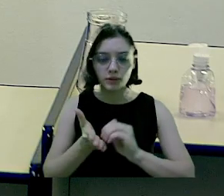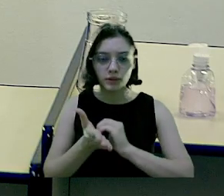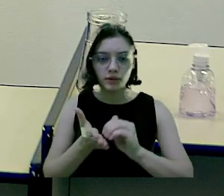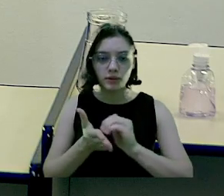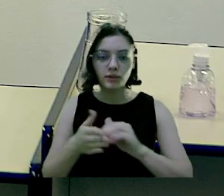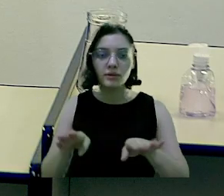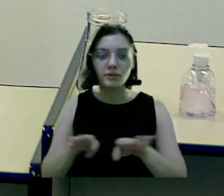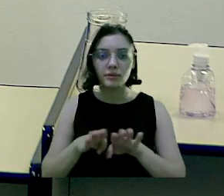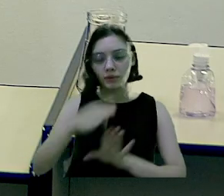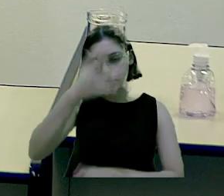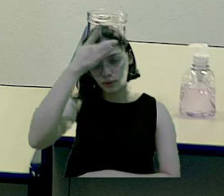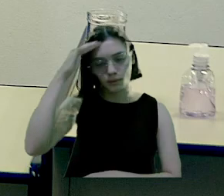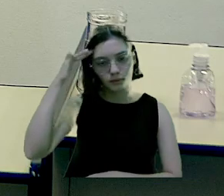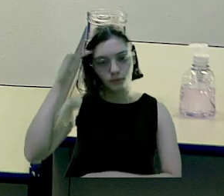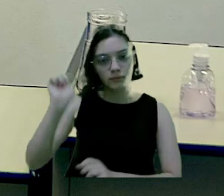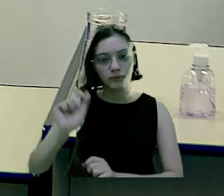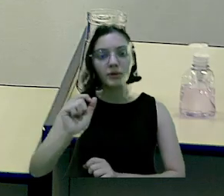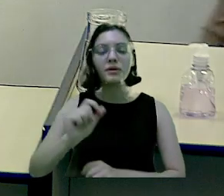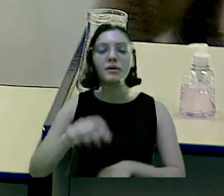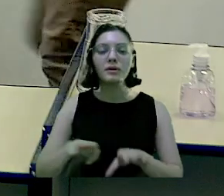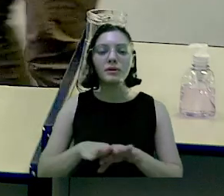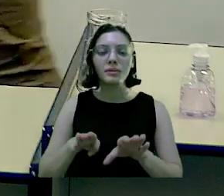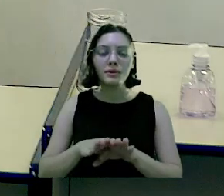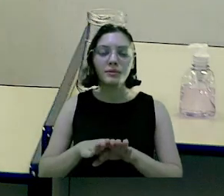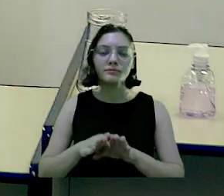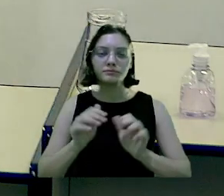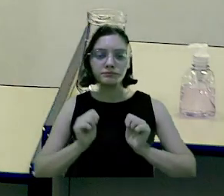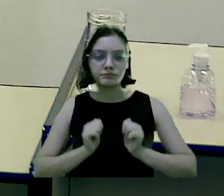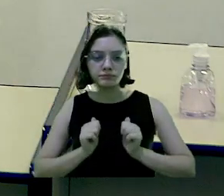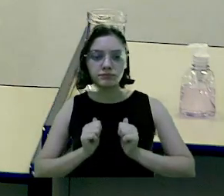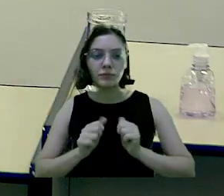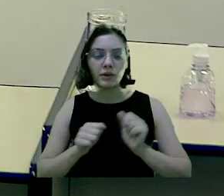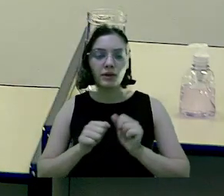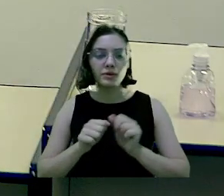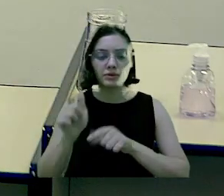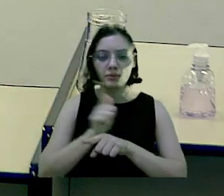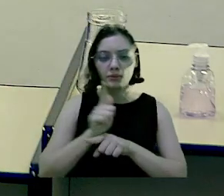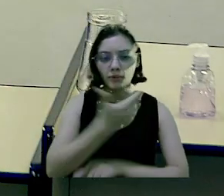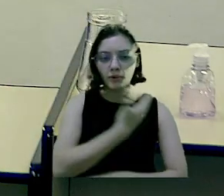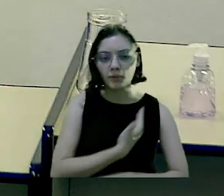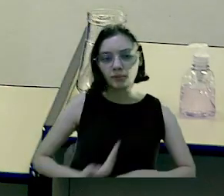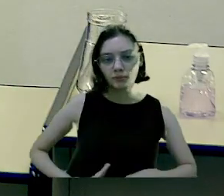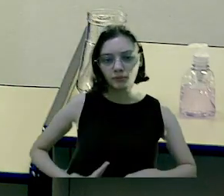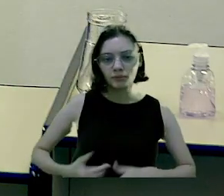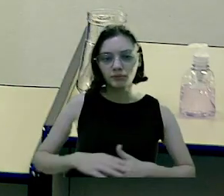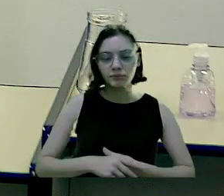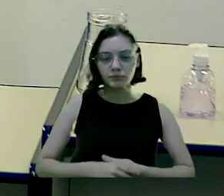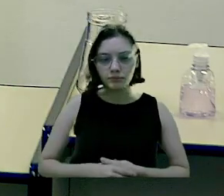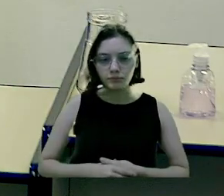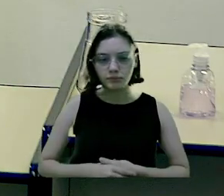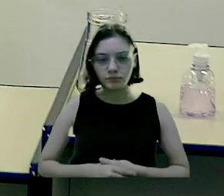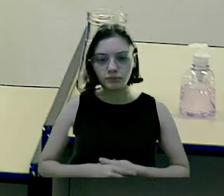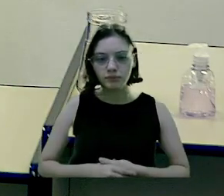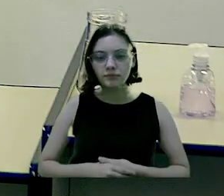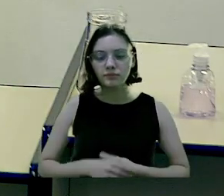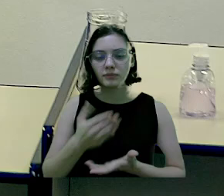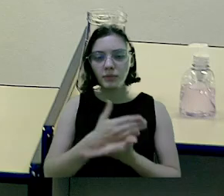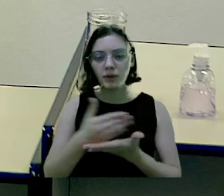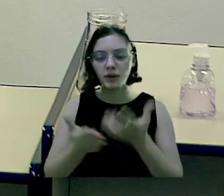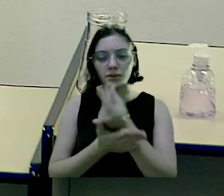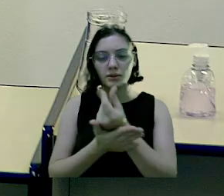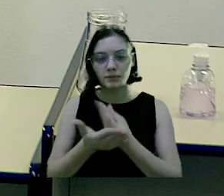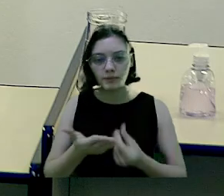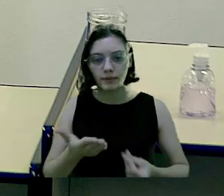orçamentárias relativas a pessoal e nativos e pensionistas, dívida pública, débitos constantes, precatórios